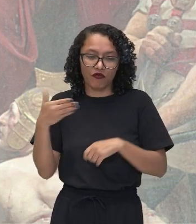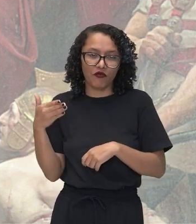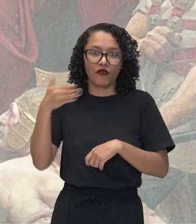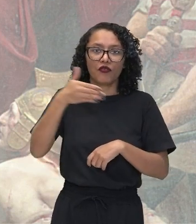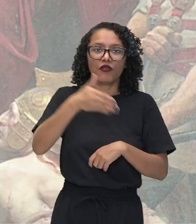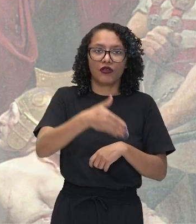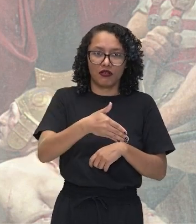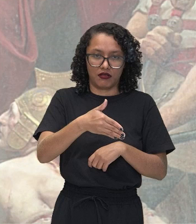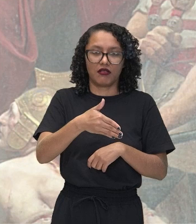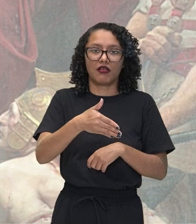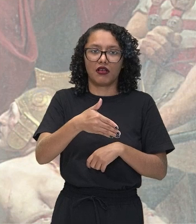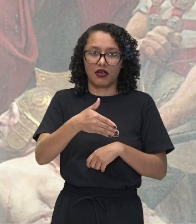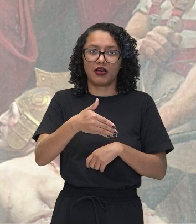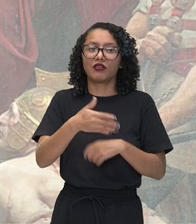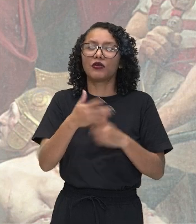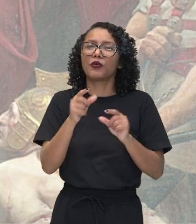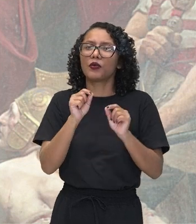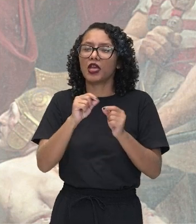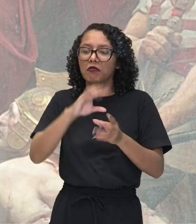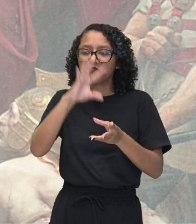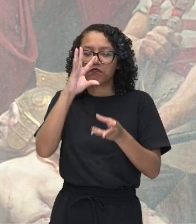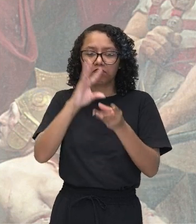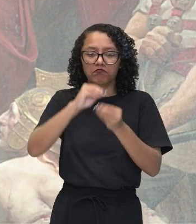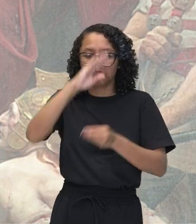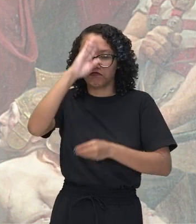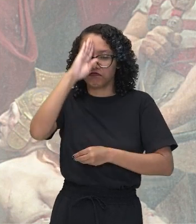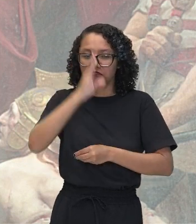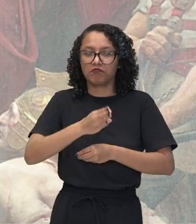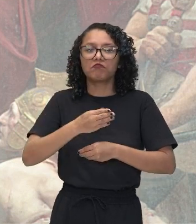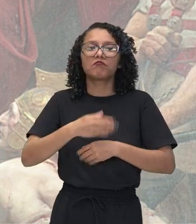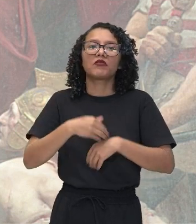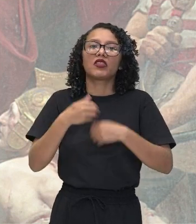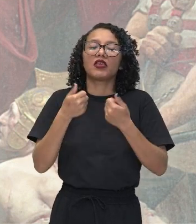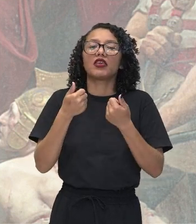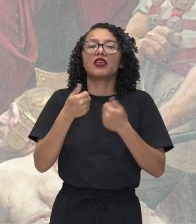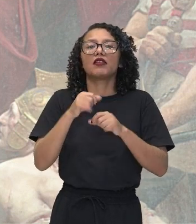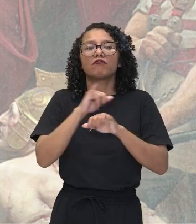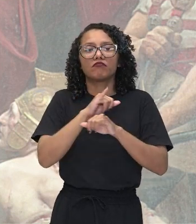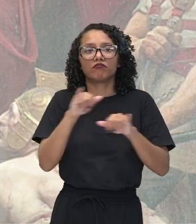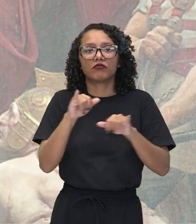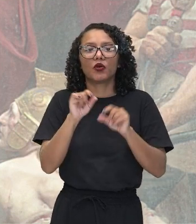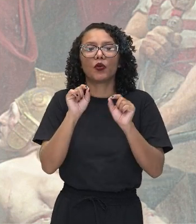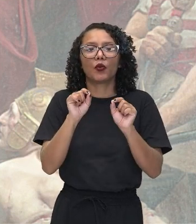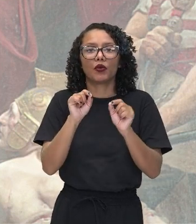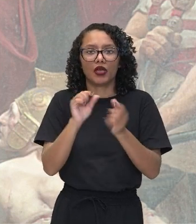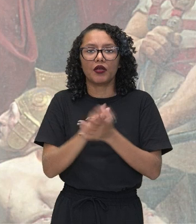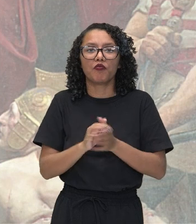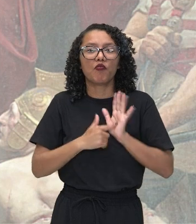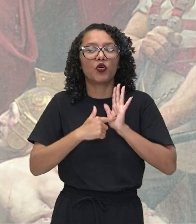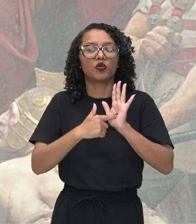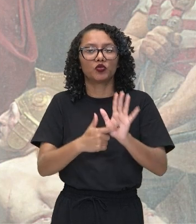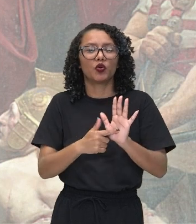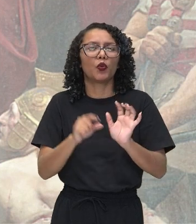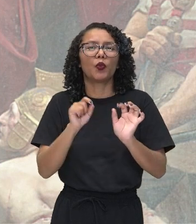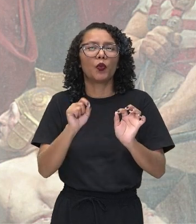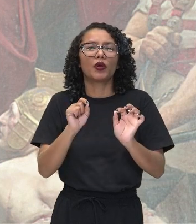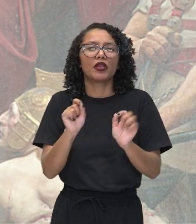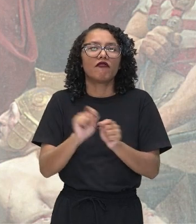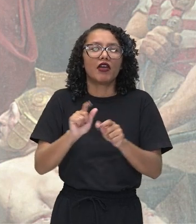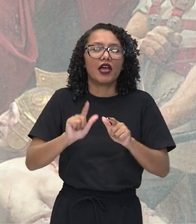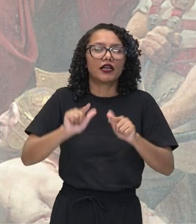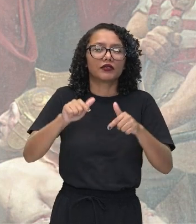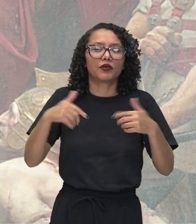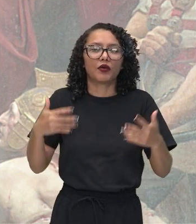curto, seco, e disse a resposta, e disse o que ele fez. Vim, vi